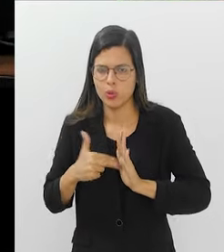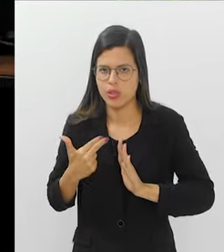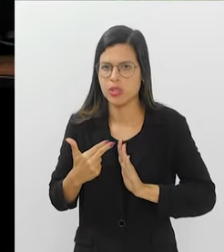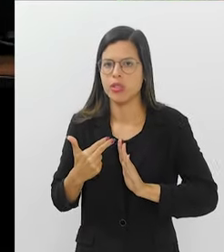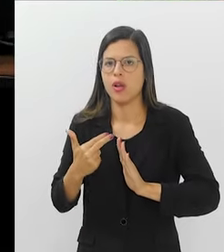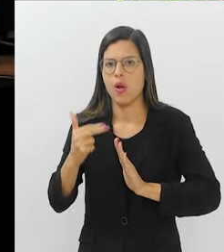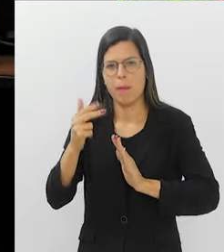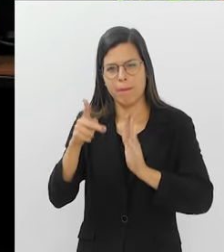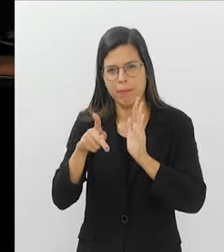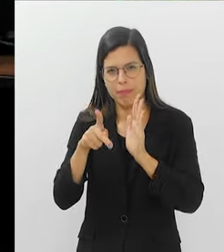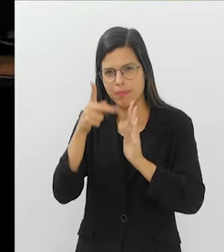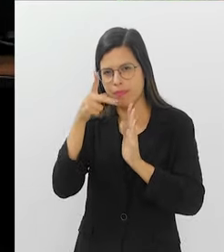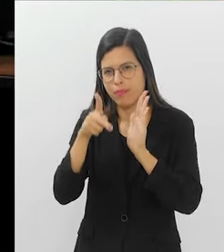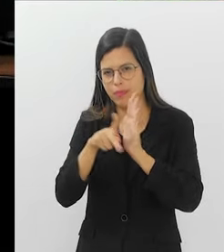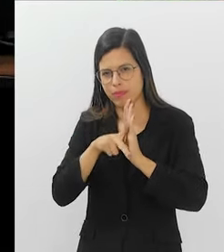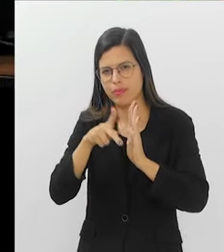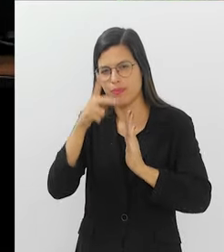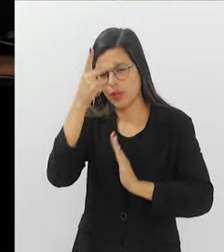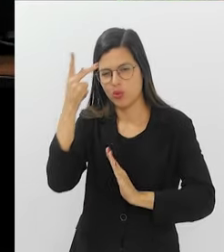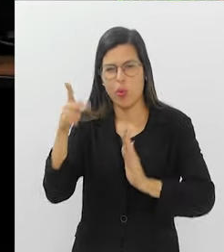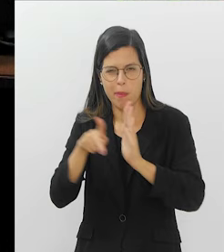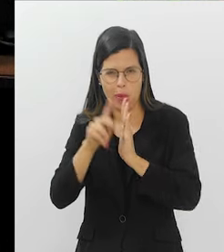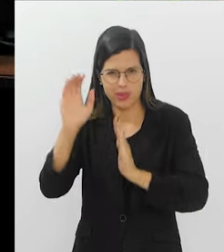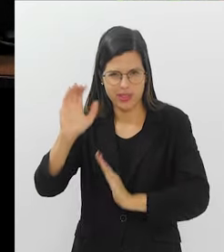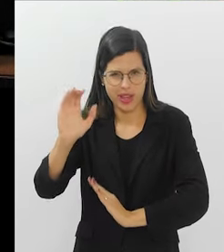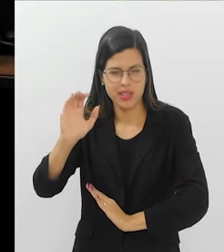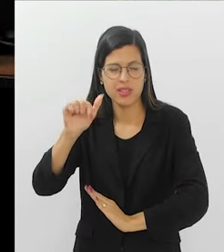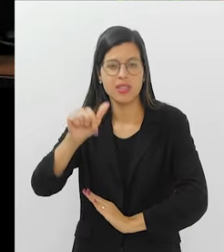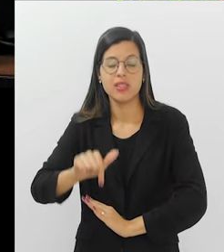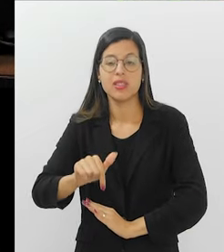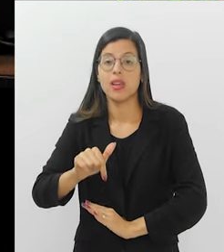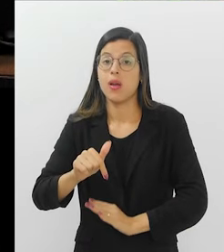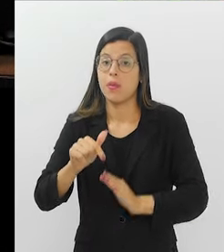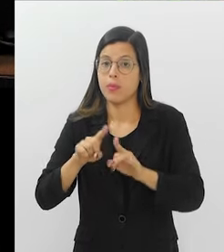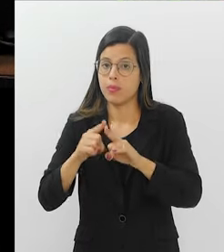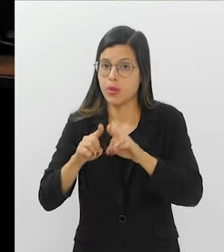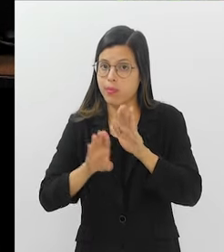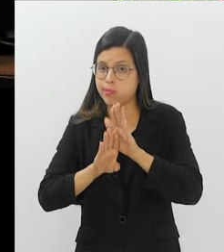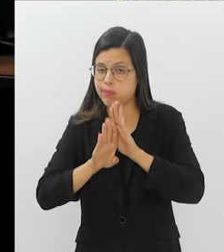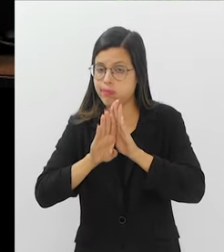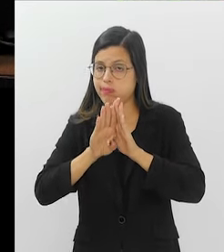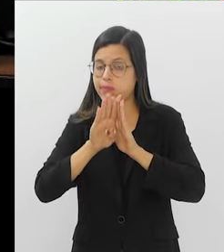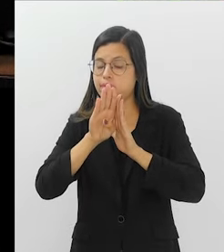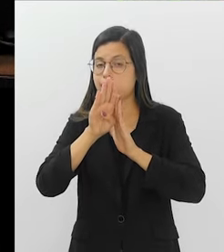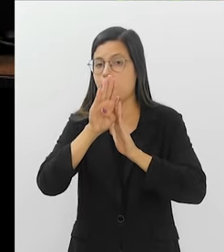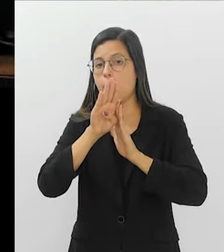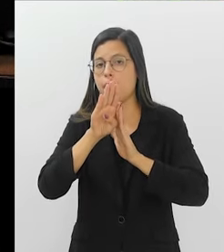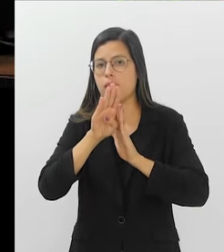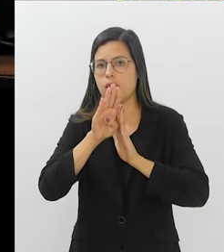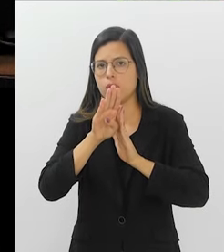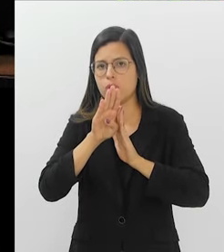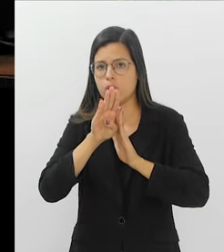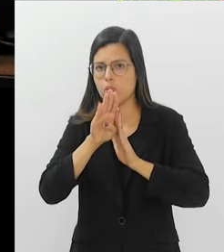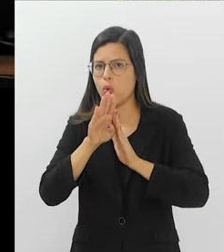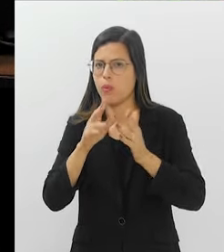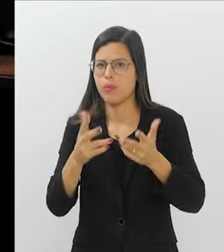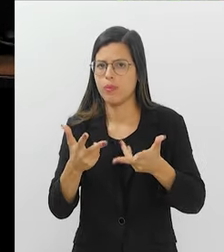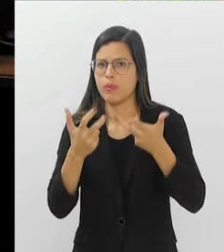e cientistas da área, porque esse aumento, ele realmente tem sido,